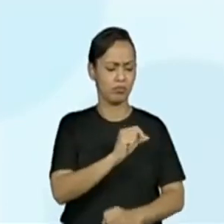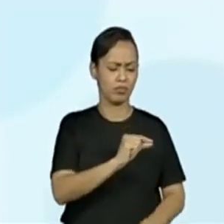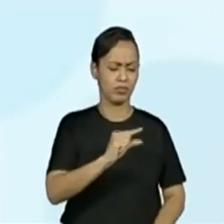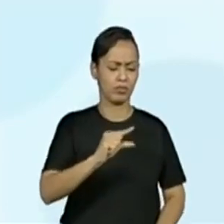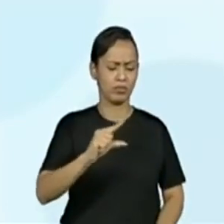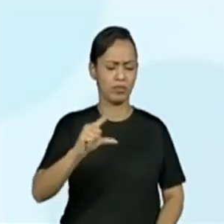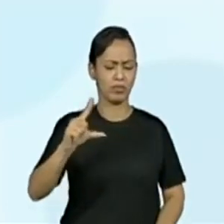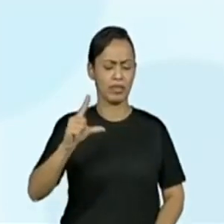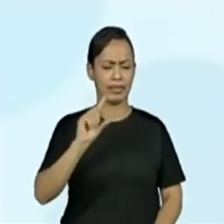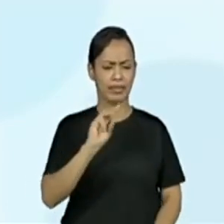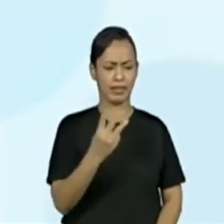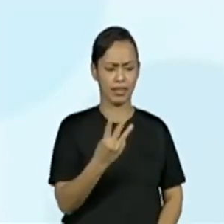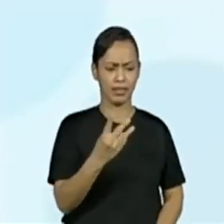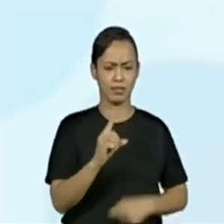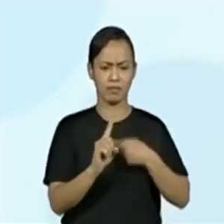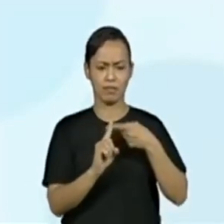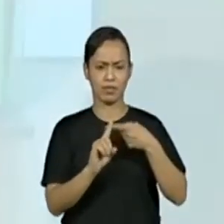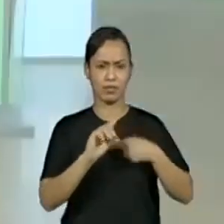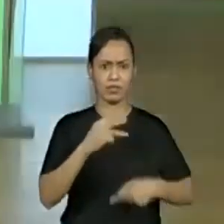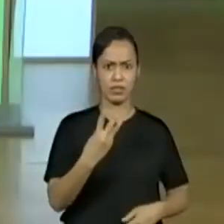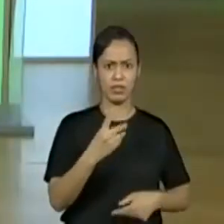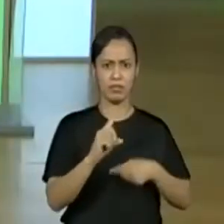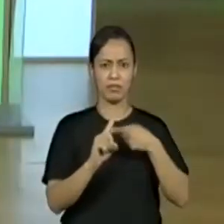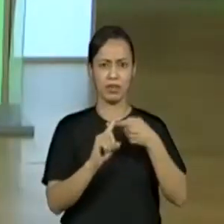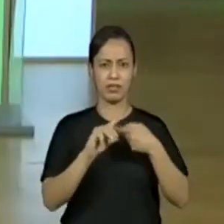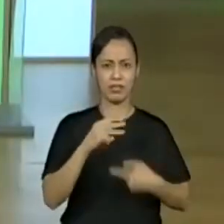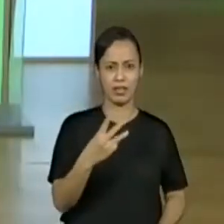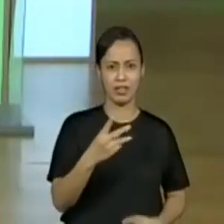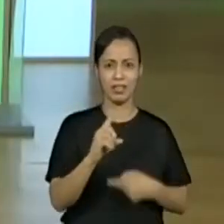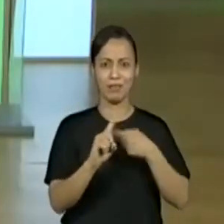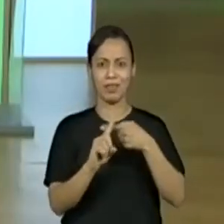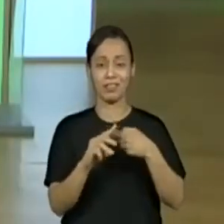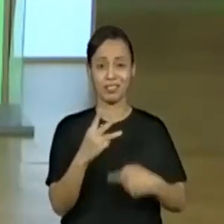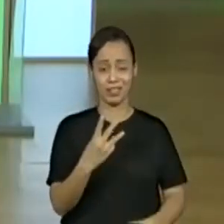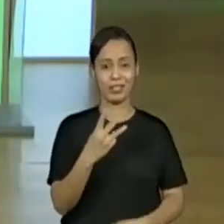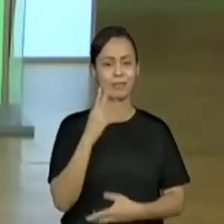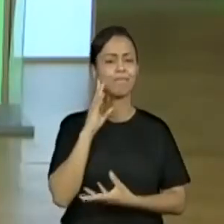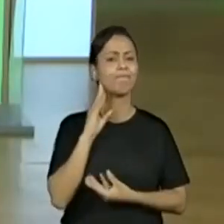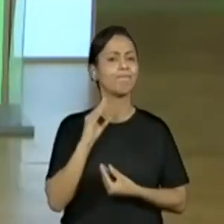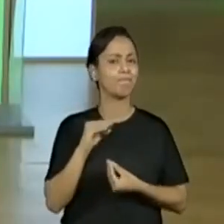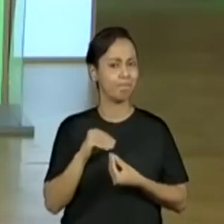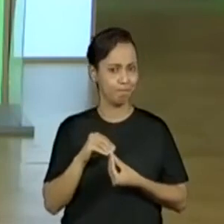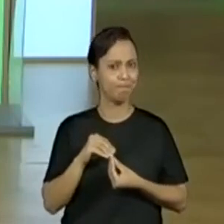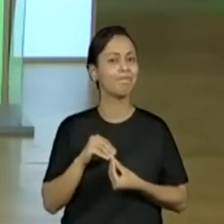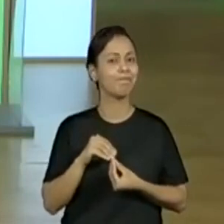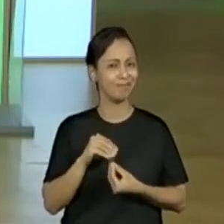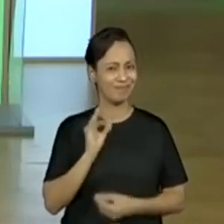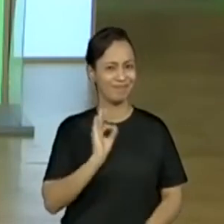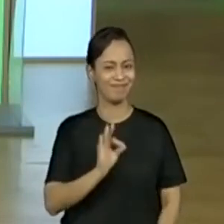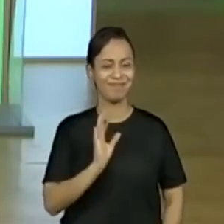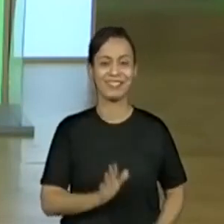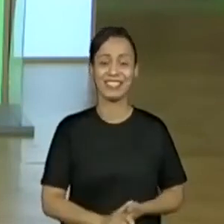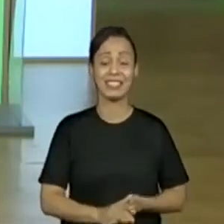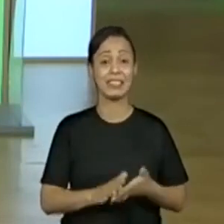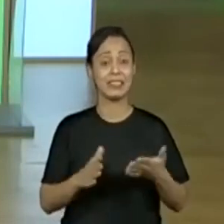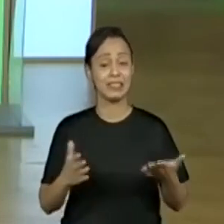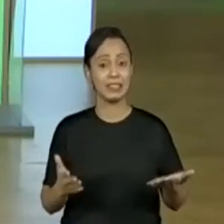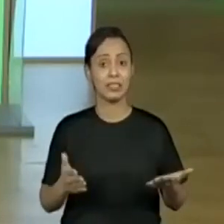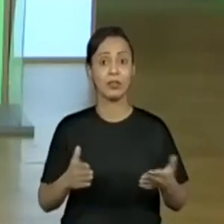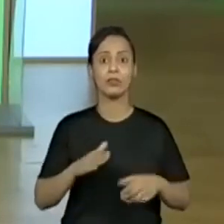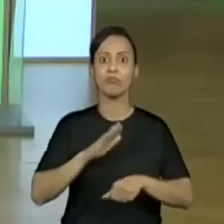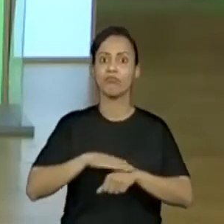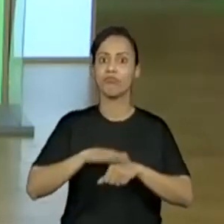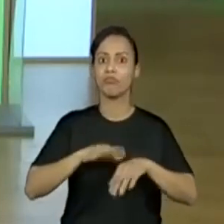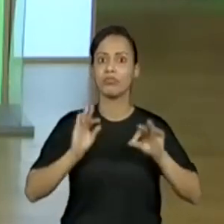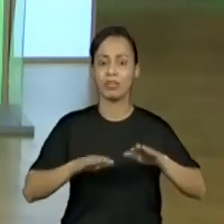Pois é. Já podemos pensar aí de quantos em quantos metros esse canguru salta. Exatamente. Isso, tenho certeza que temos